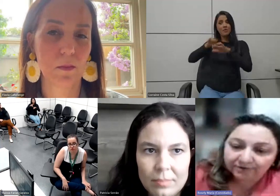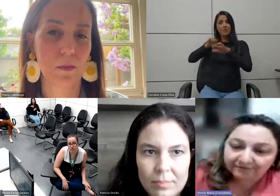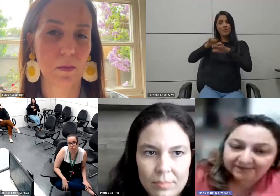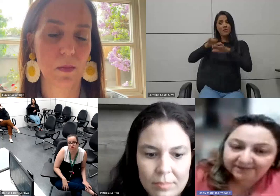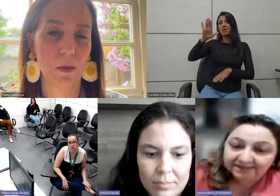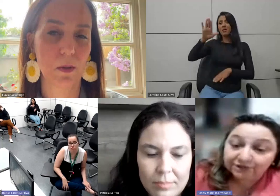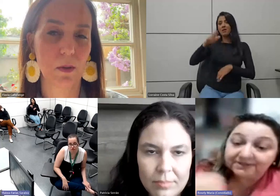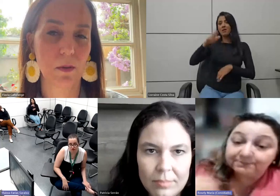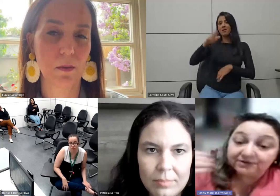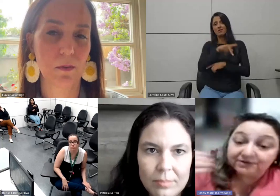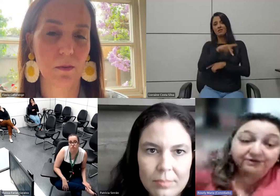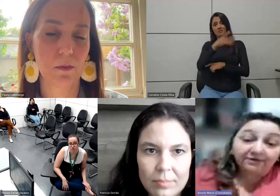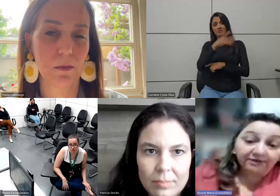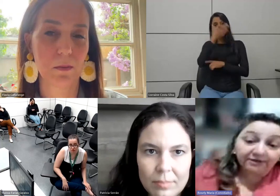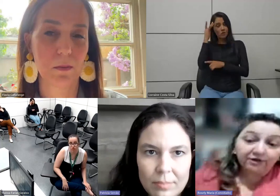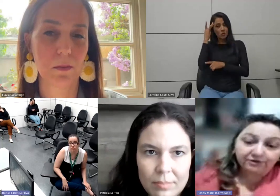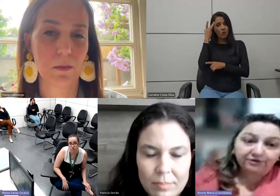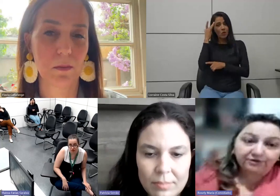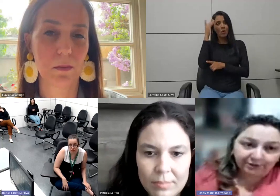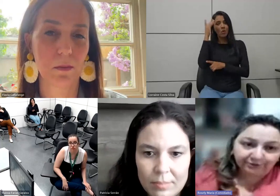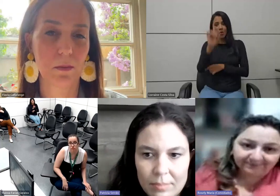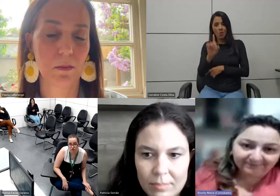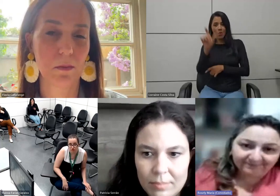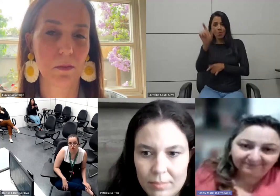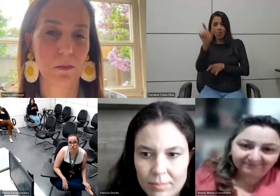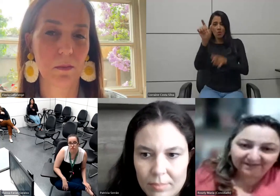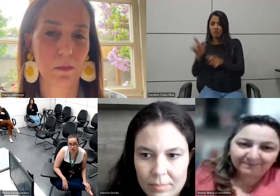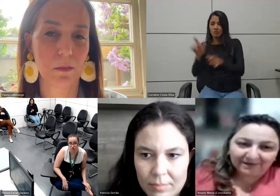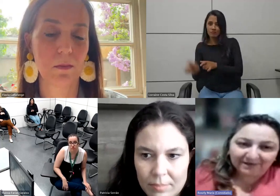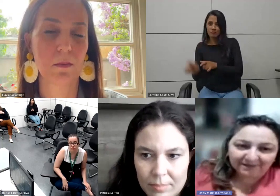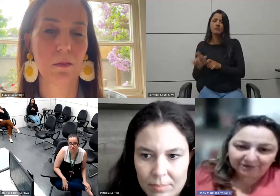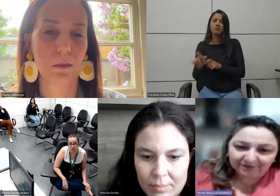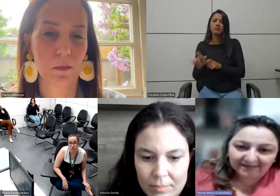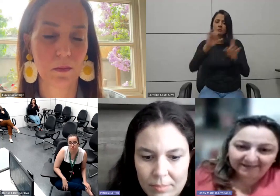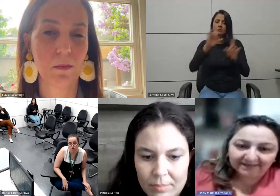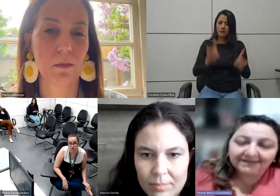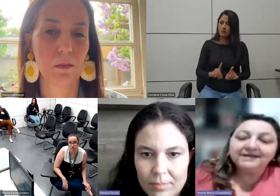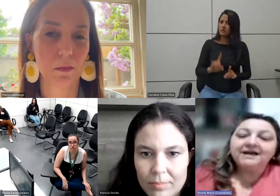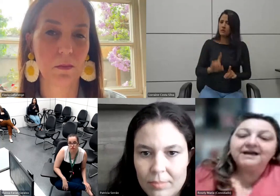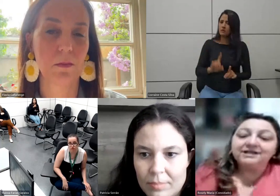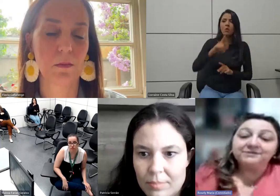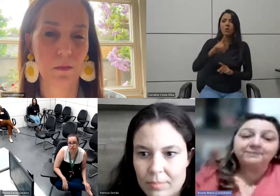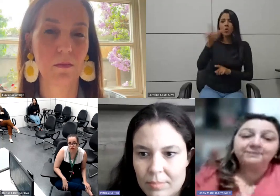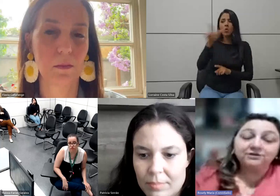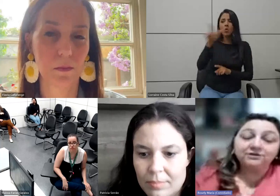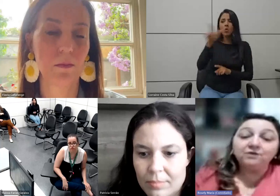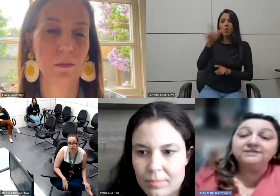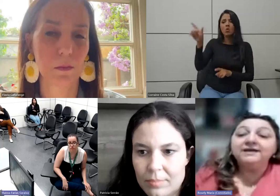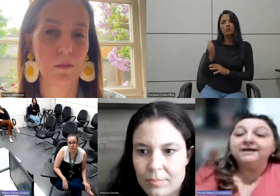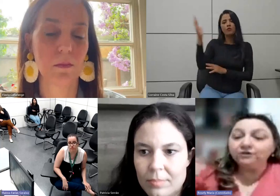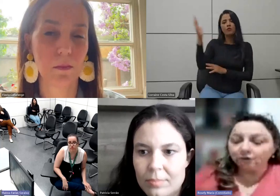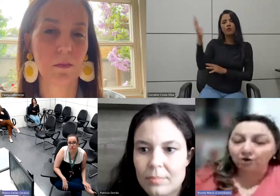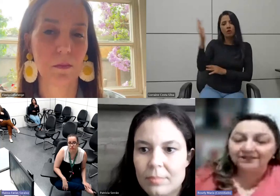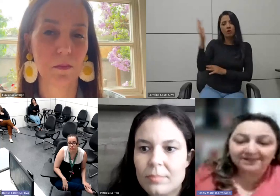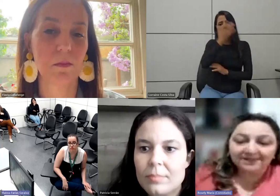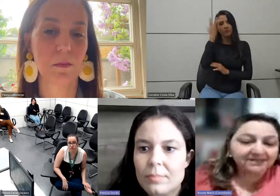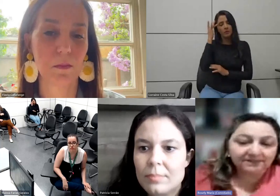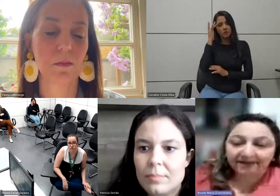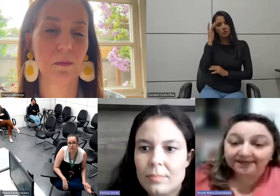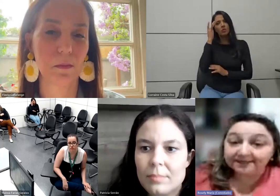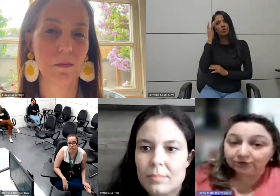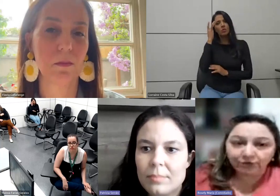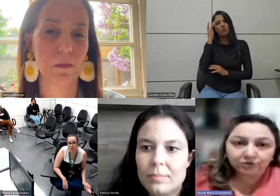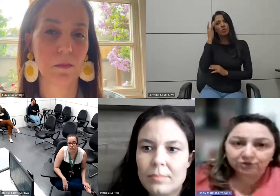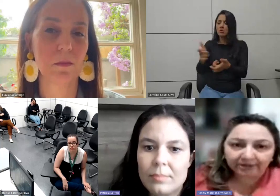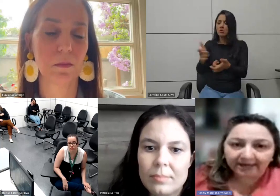só pessoas com deficiência a gente precisa de pessoas fora do nosso nicho para nos ajudarem a gente precisa de pessoas em todas